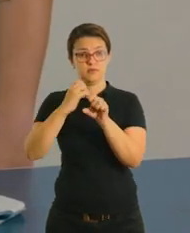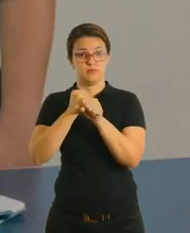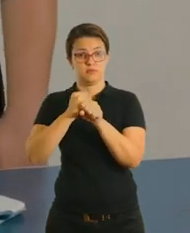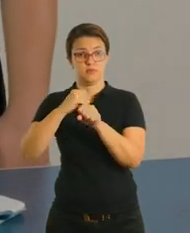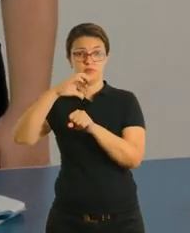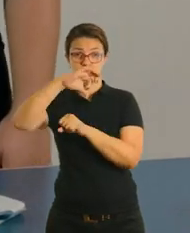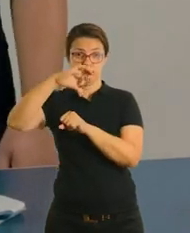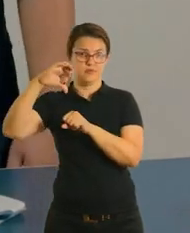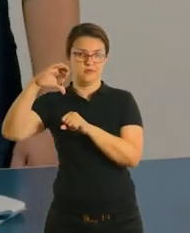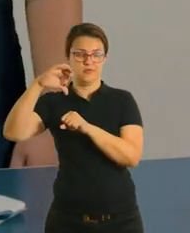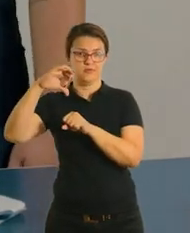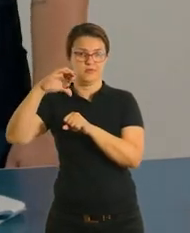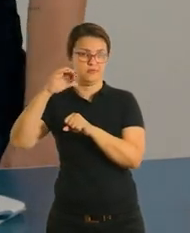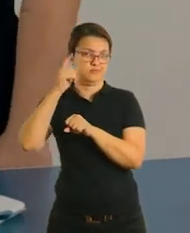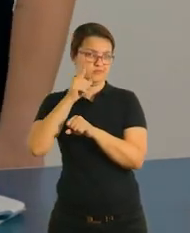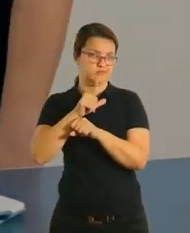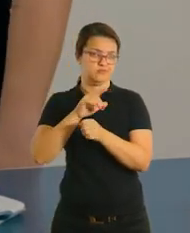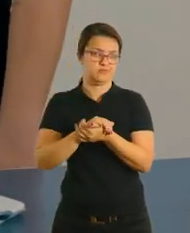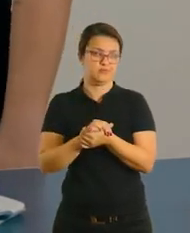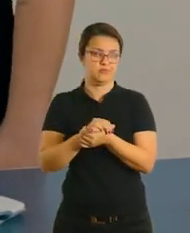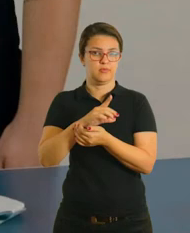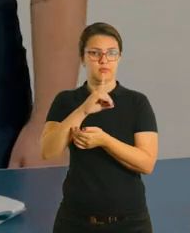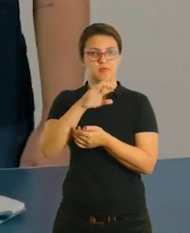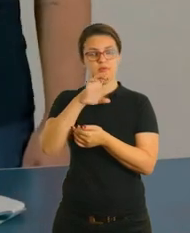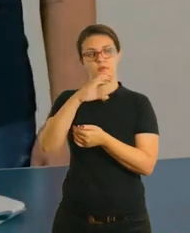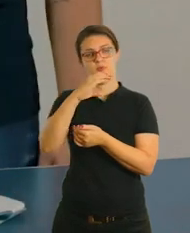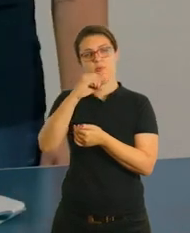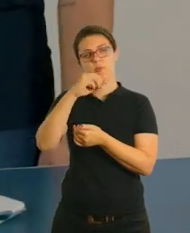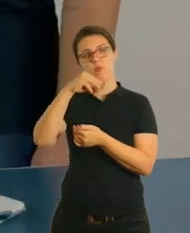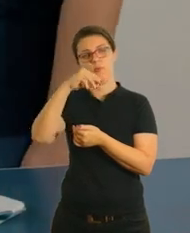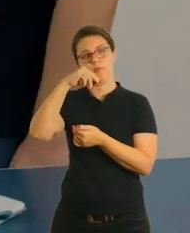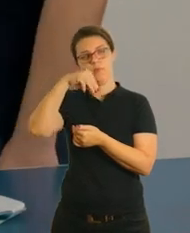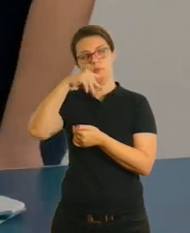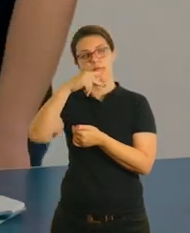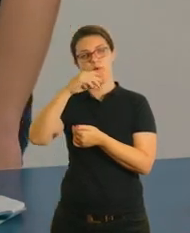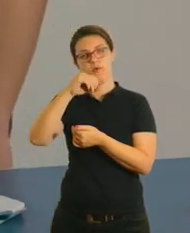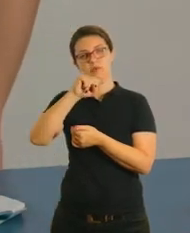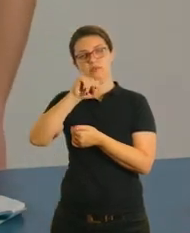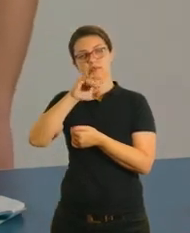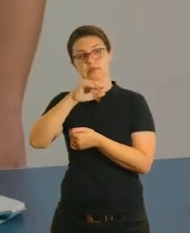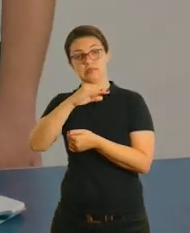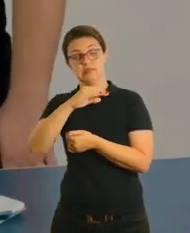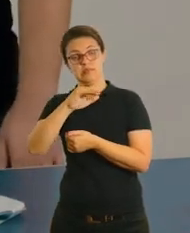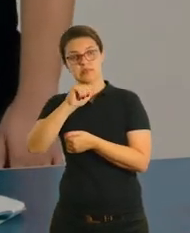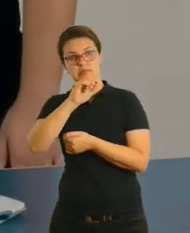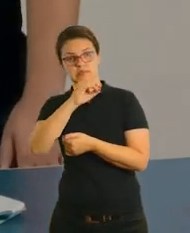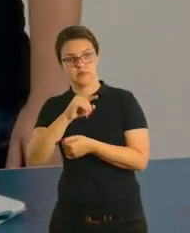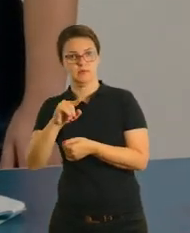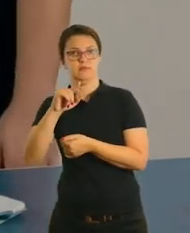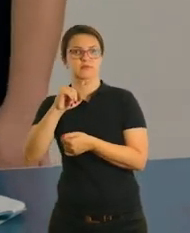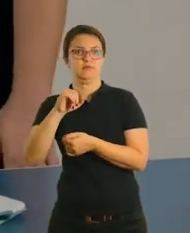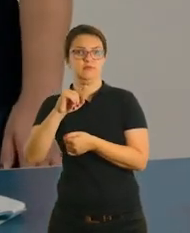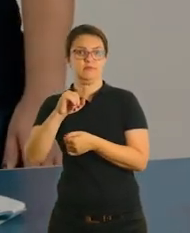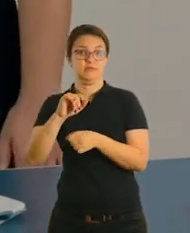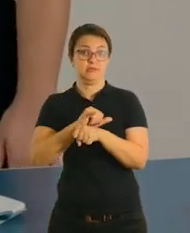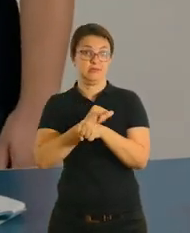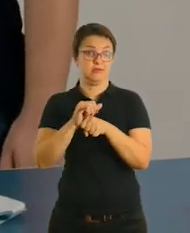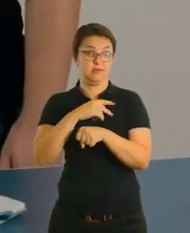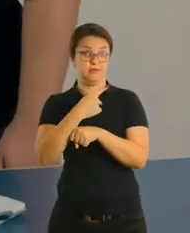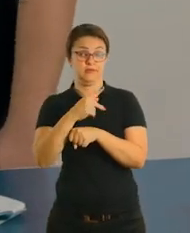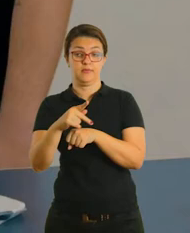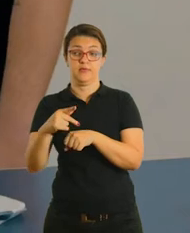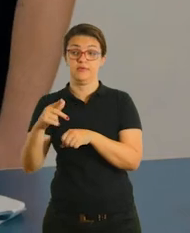e um total de 99. Então, ela fez através de decomposição. Já a Lilian, ela fez o algoritmo